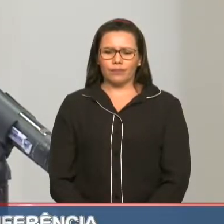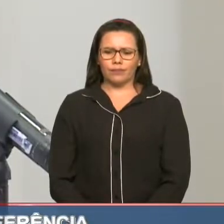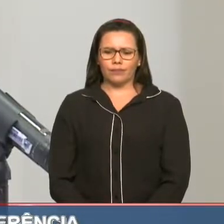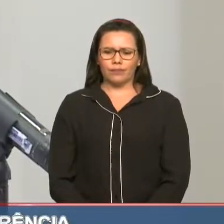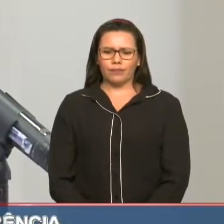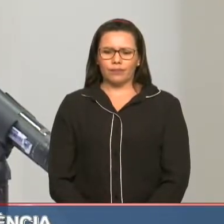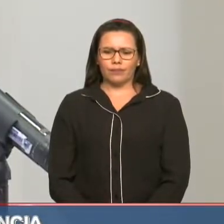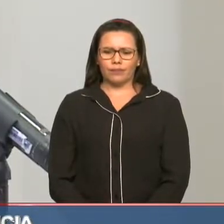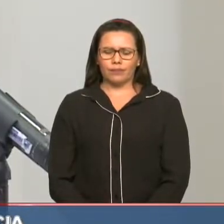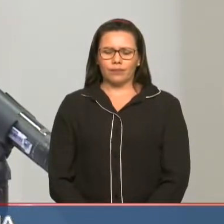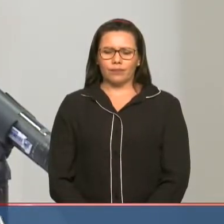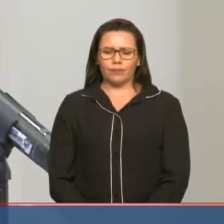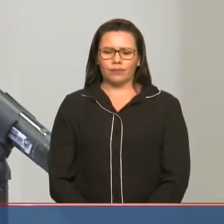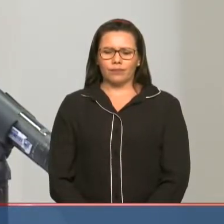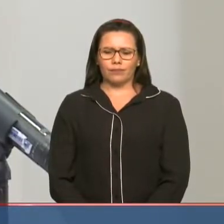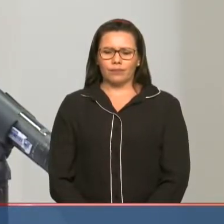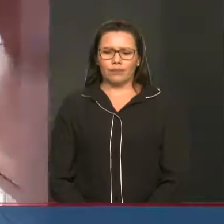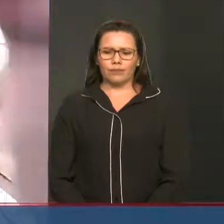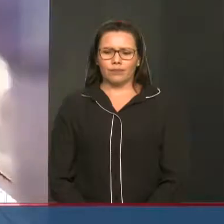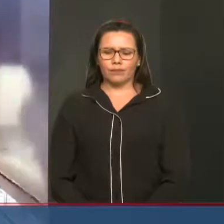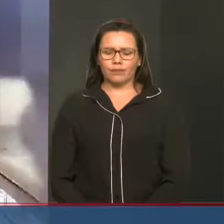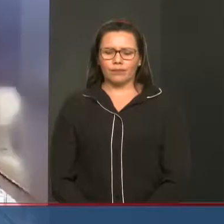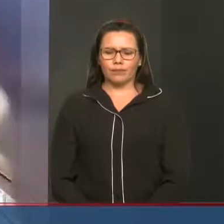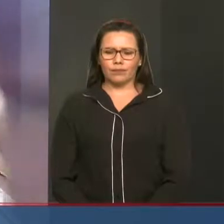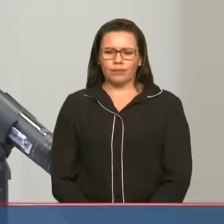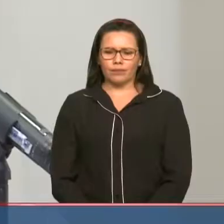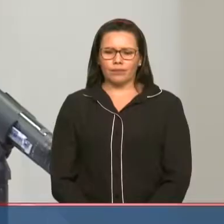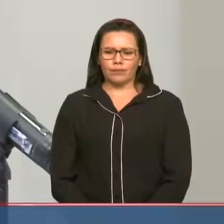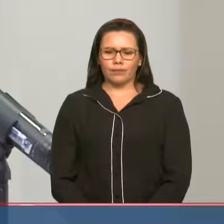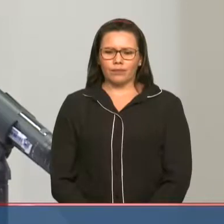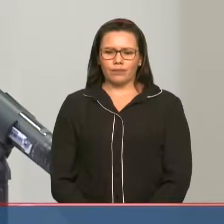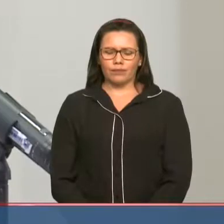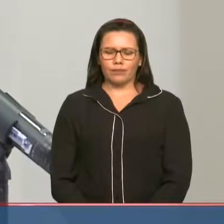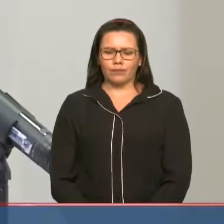Pessoas desfiliadas, que são mais de 120 do nosso estado,